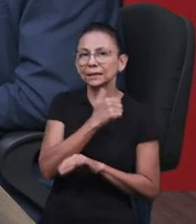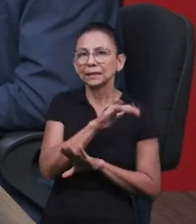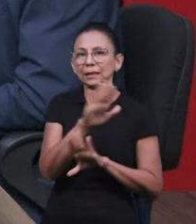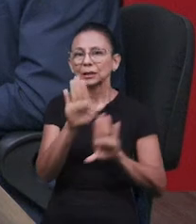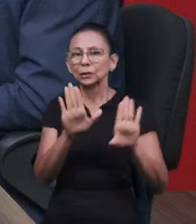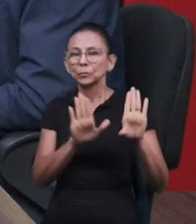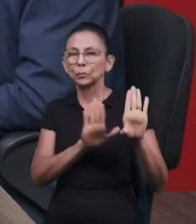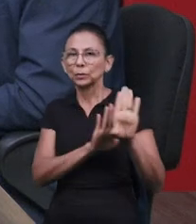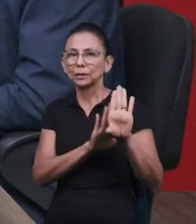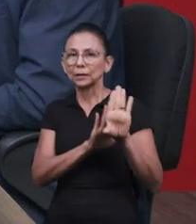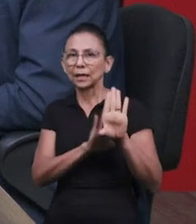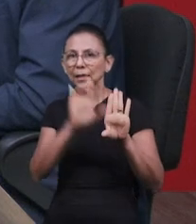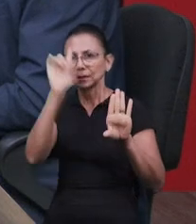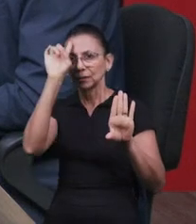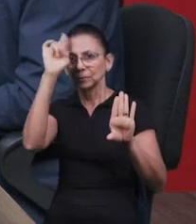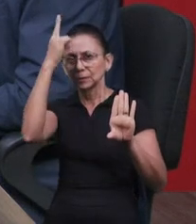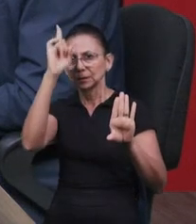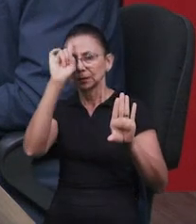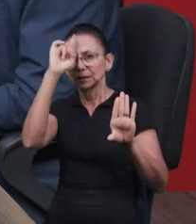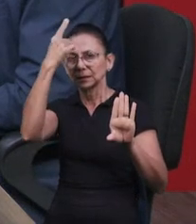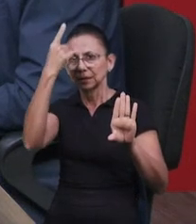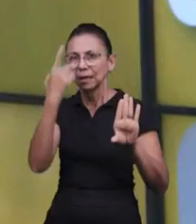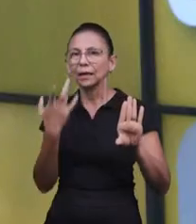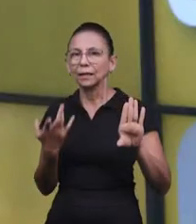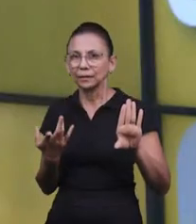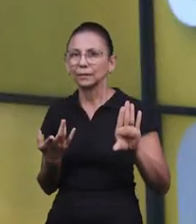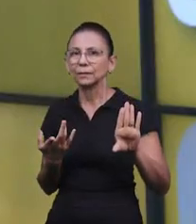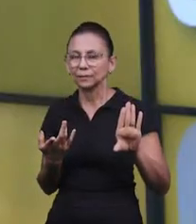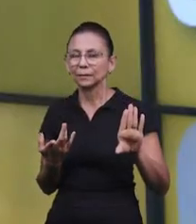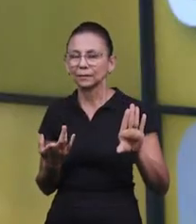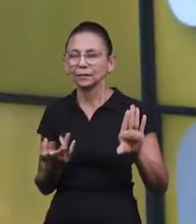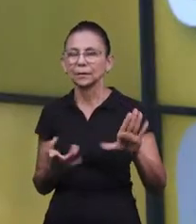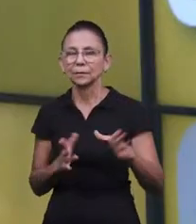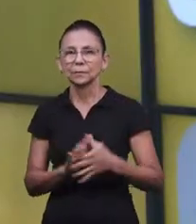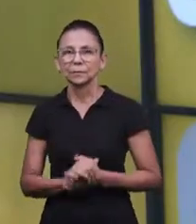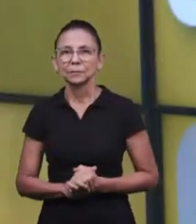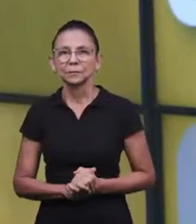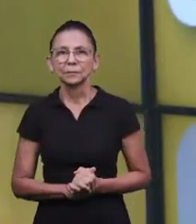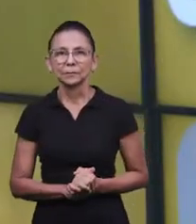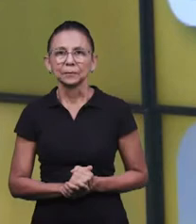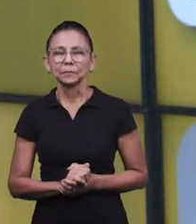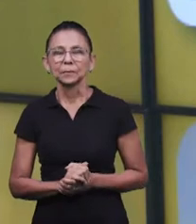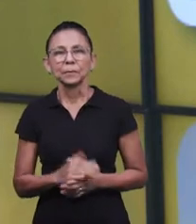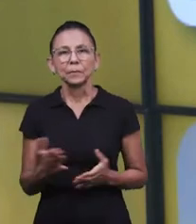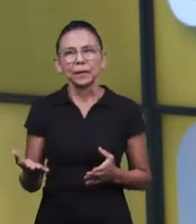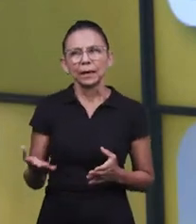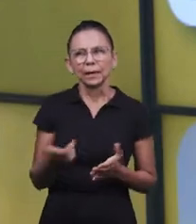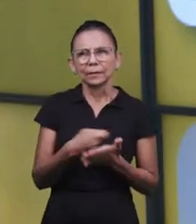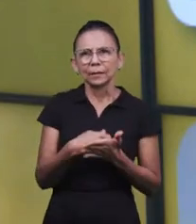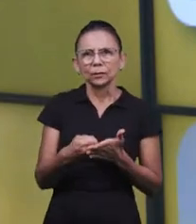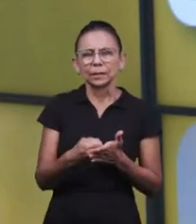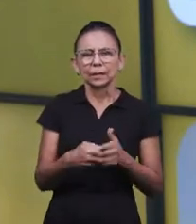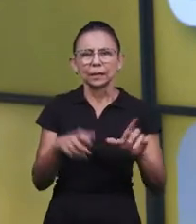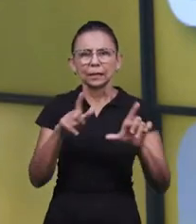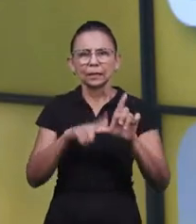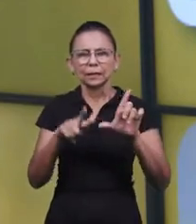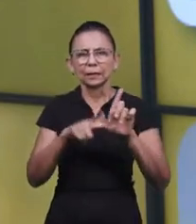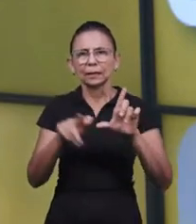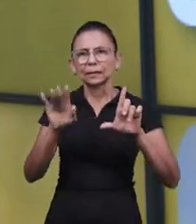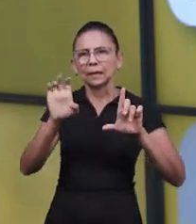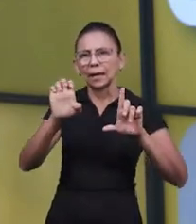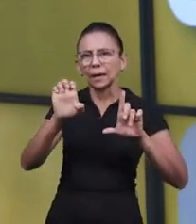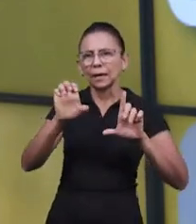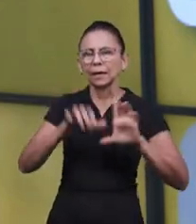colocando por trás dessa ideia, inclusive, a BNCC, eu trouxe até anotado, tem uma linha lá, é a E, na letra E, número 10,